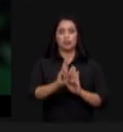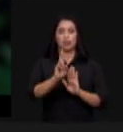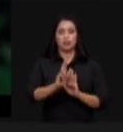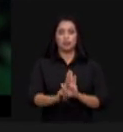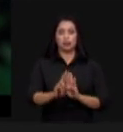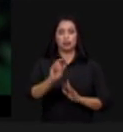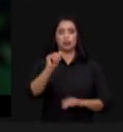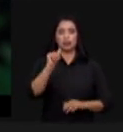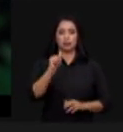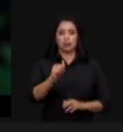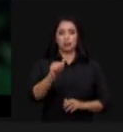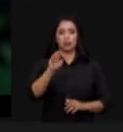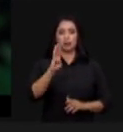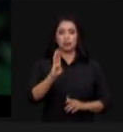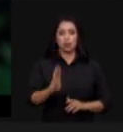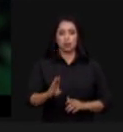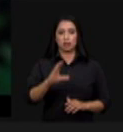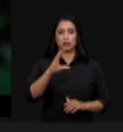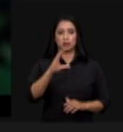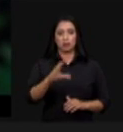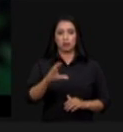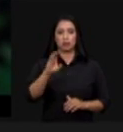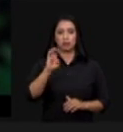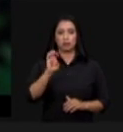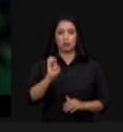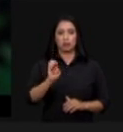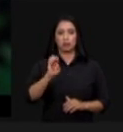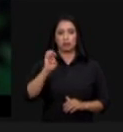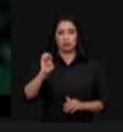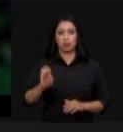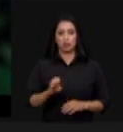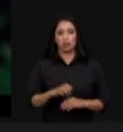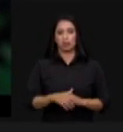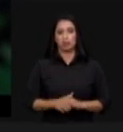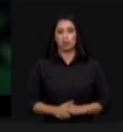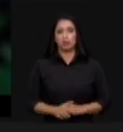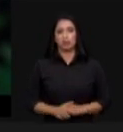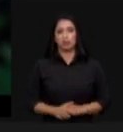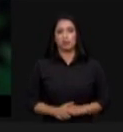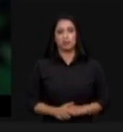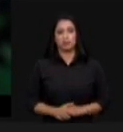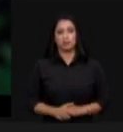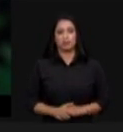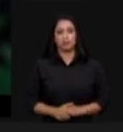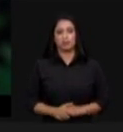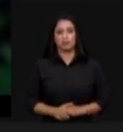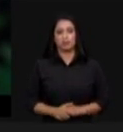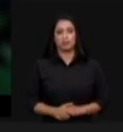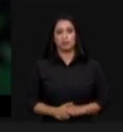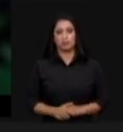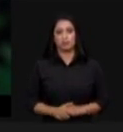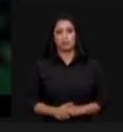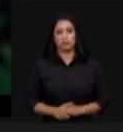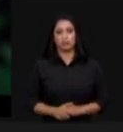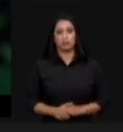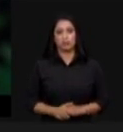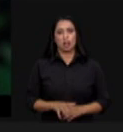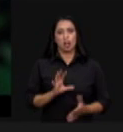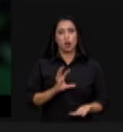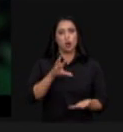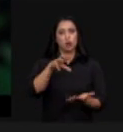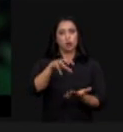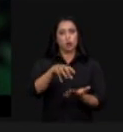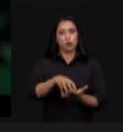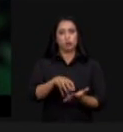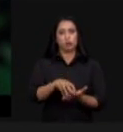brasileira das companhias de energia que é um setor que